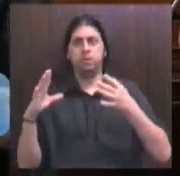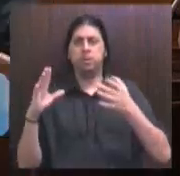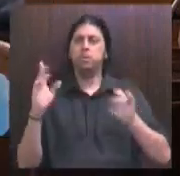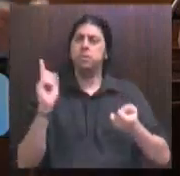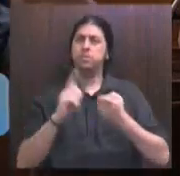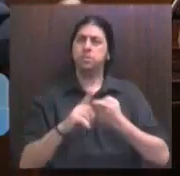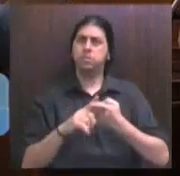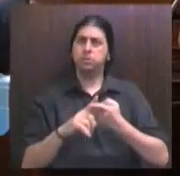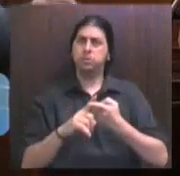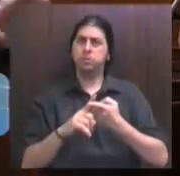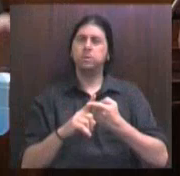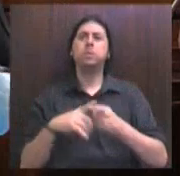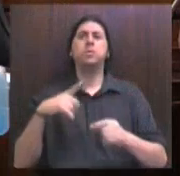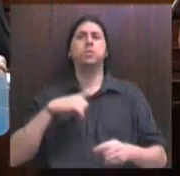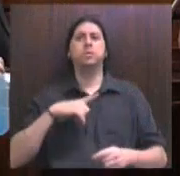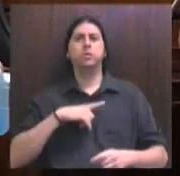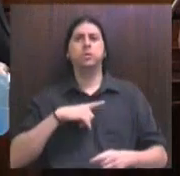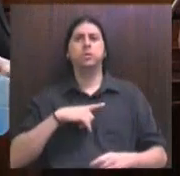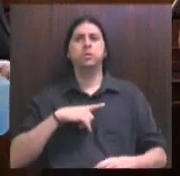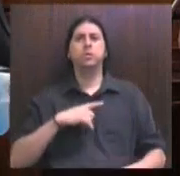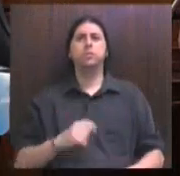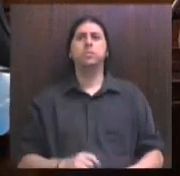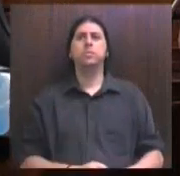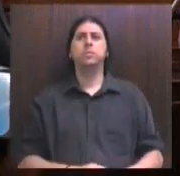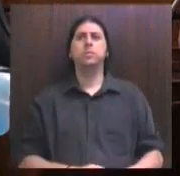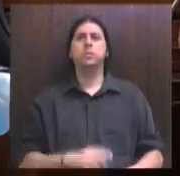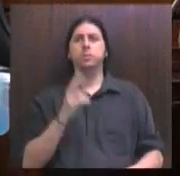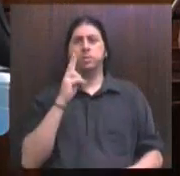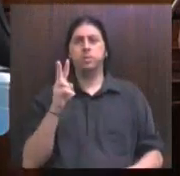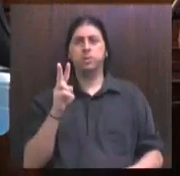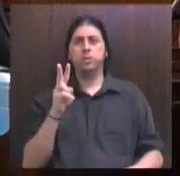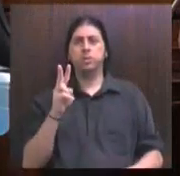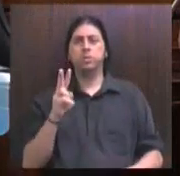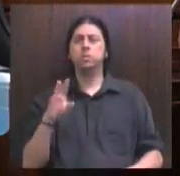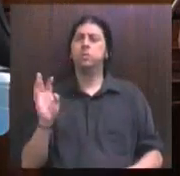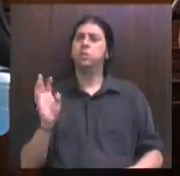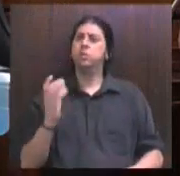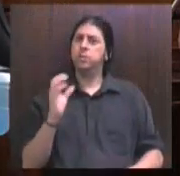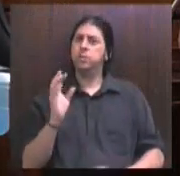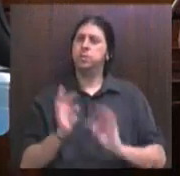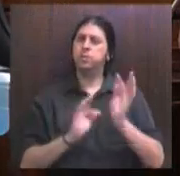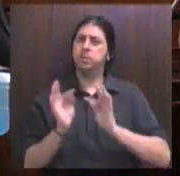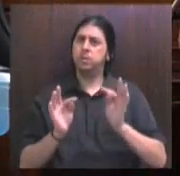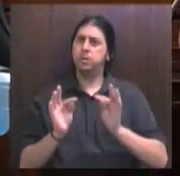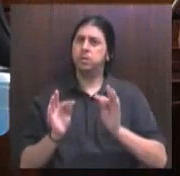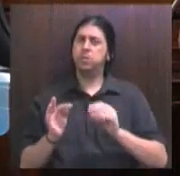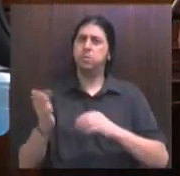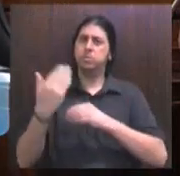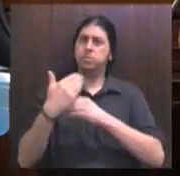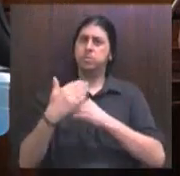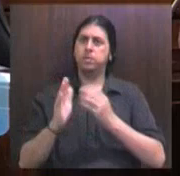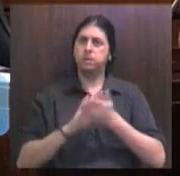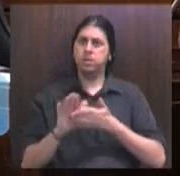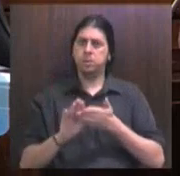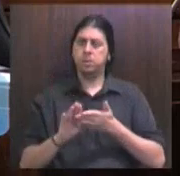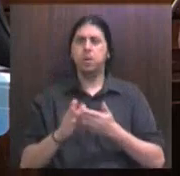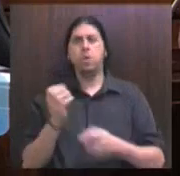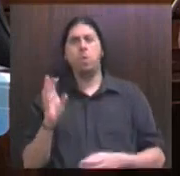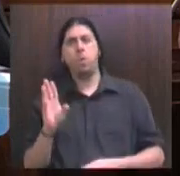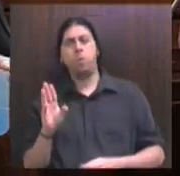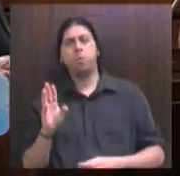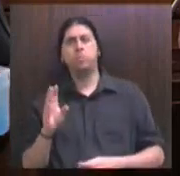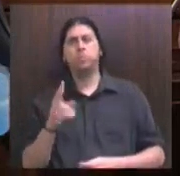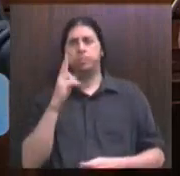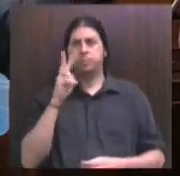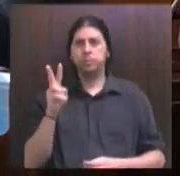uma visão científico-técnica não subordinada, uma visão científico-técnica que não seja